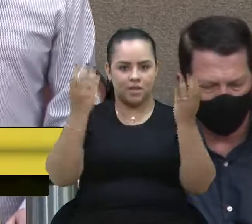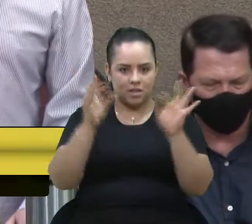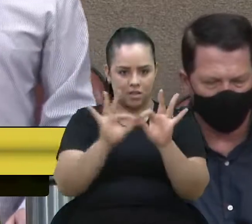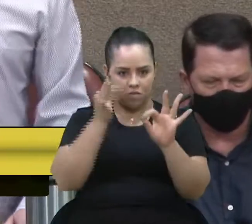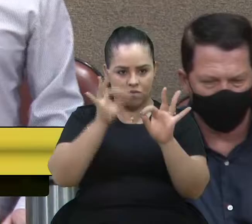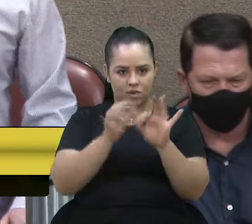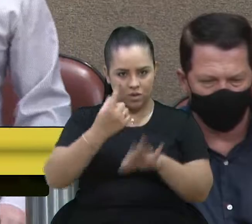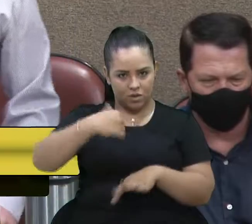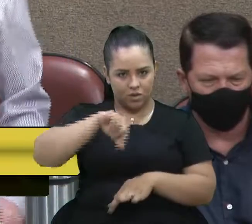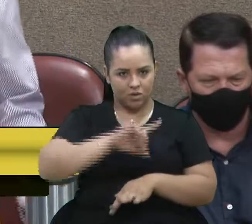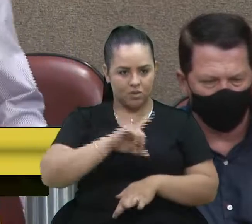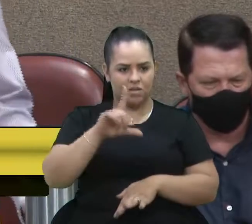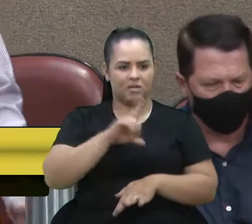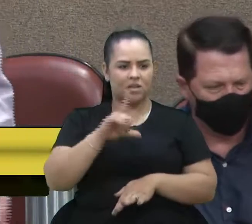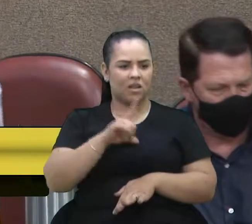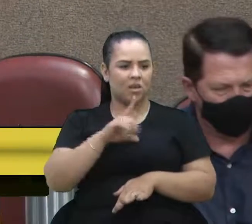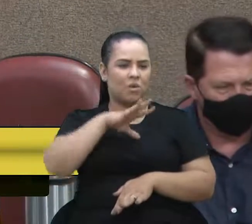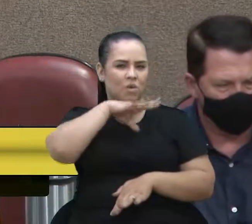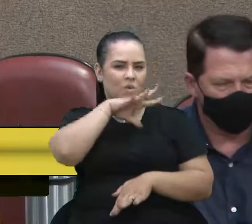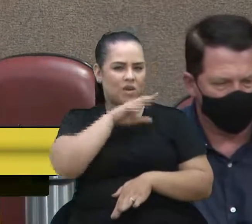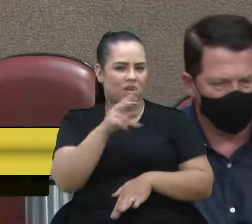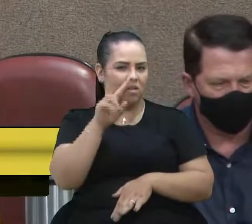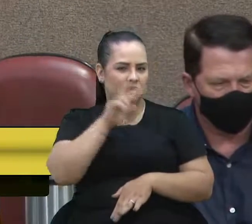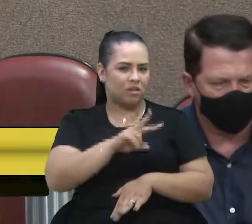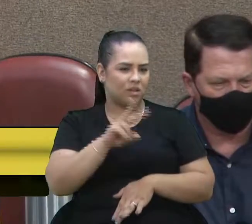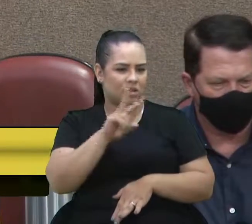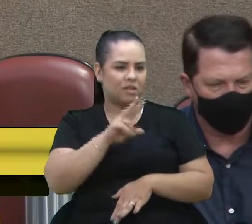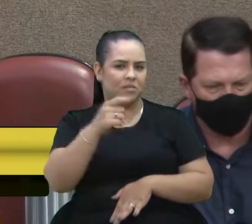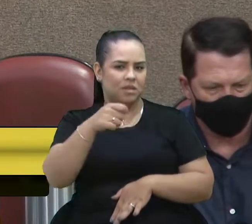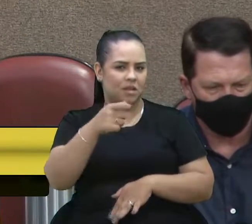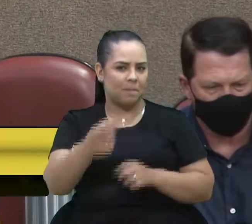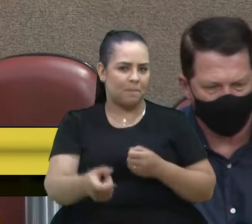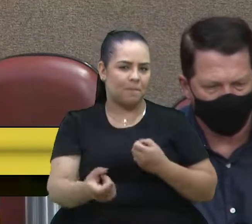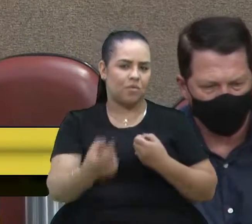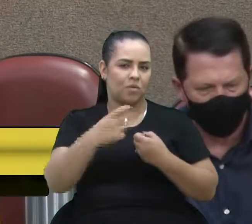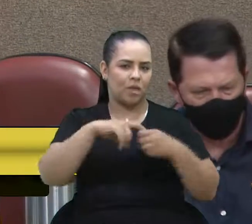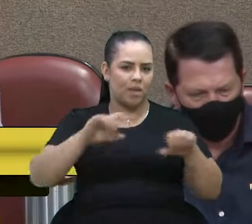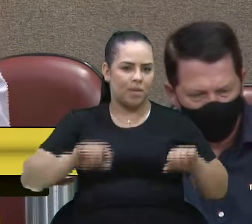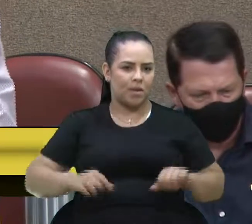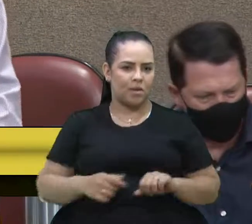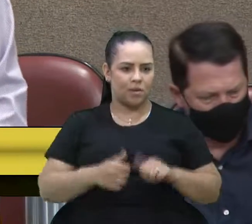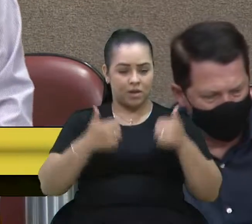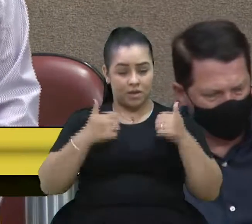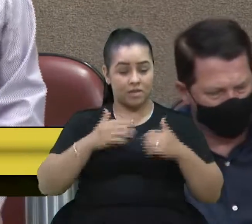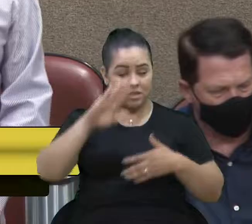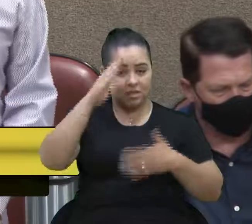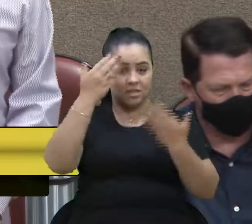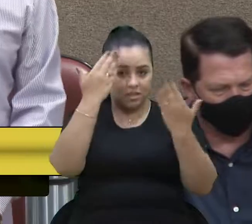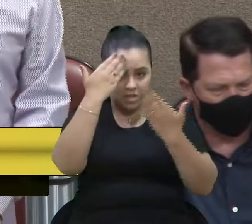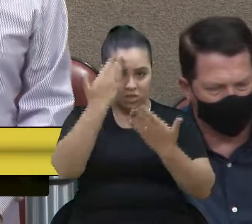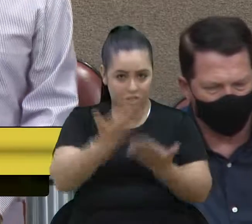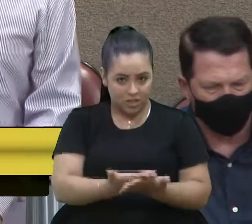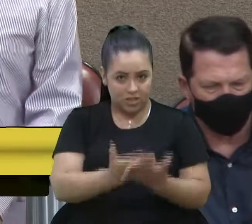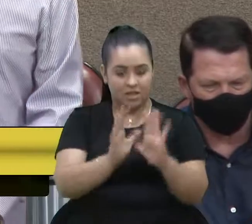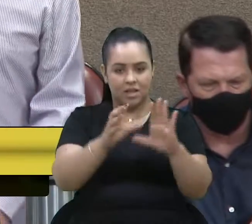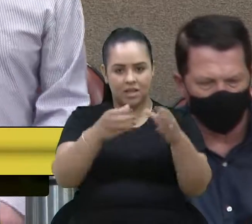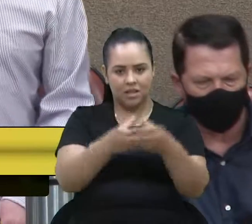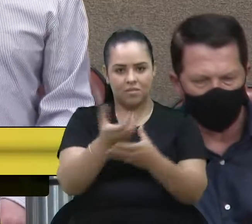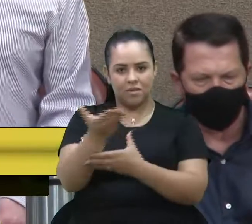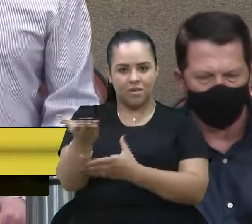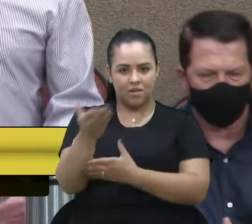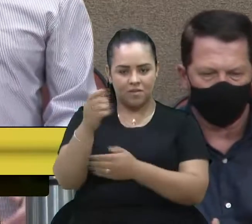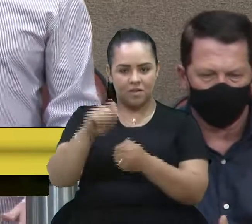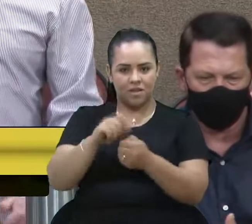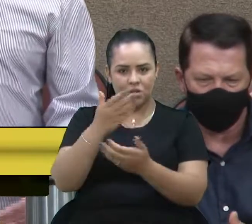Temos uma imagem negativa a recuperar. Eu tenho certeza que essa equipe que está vai fazer de tudo para que nós